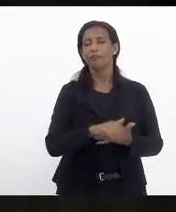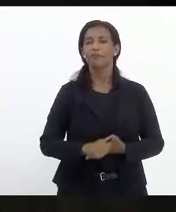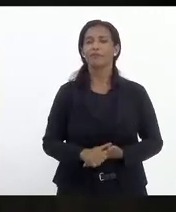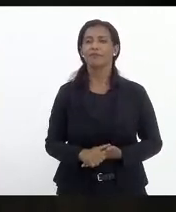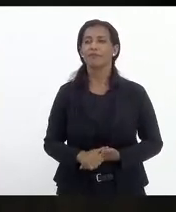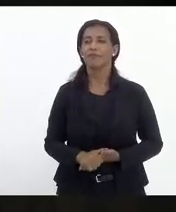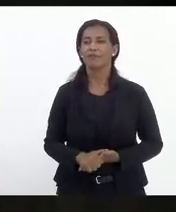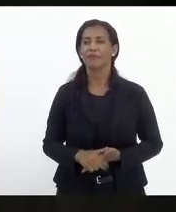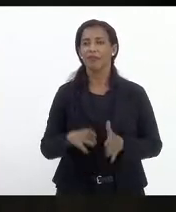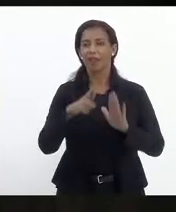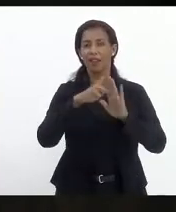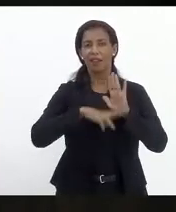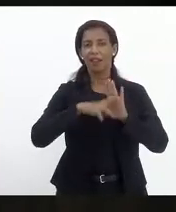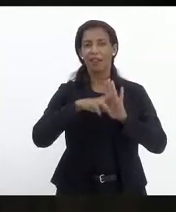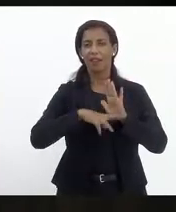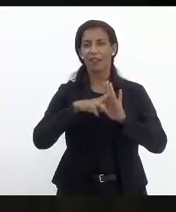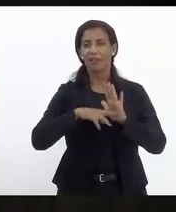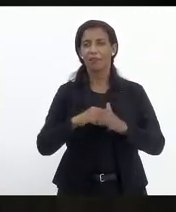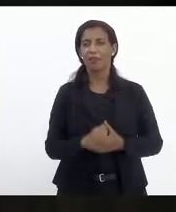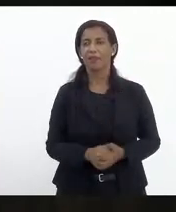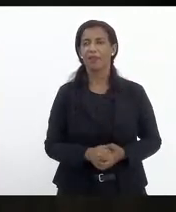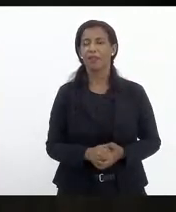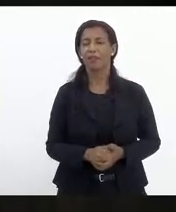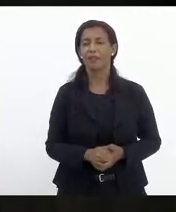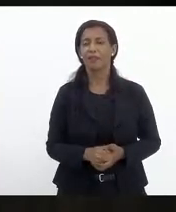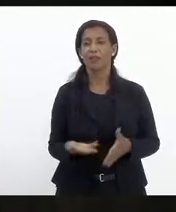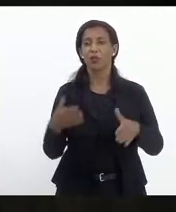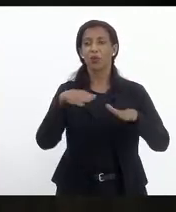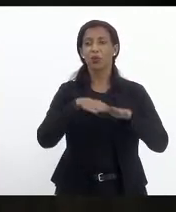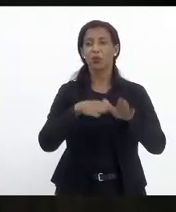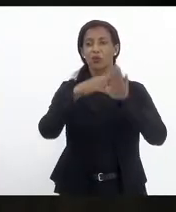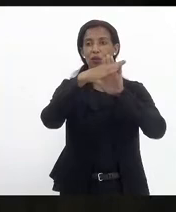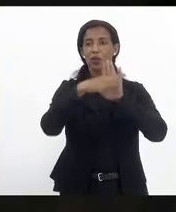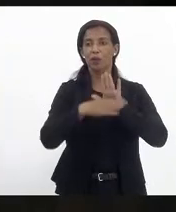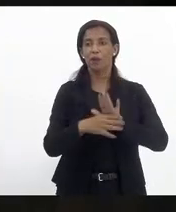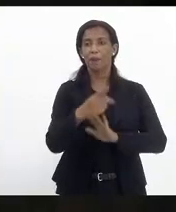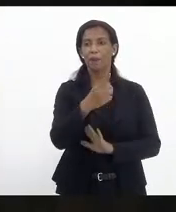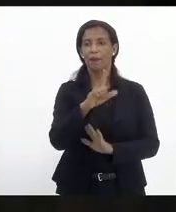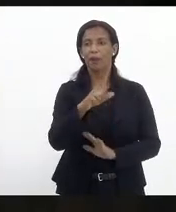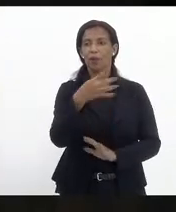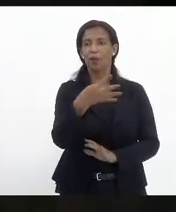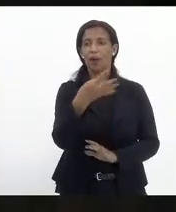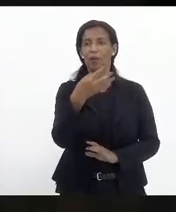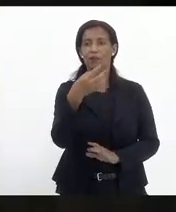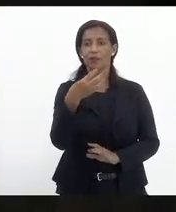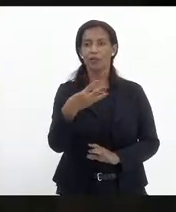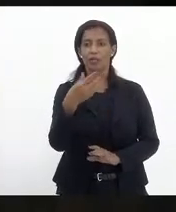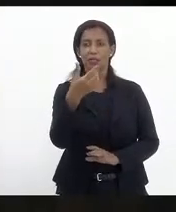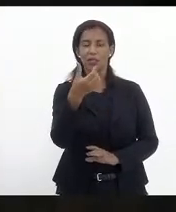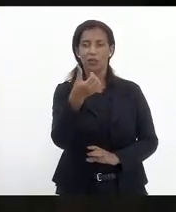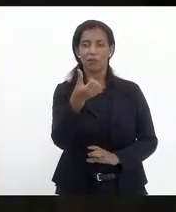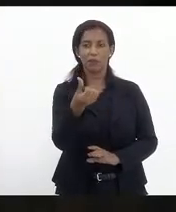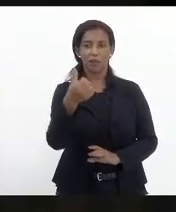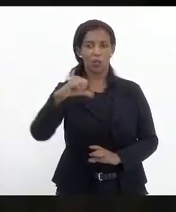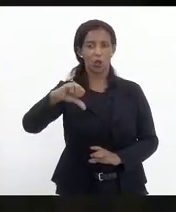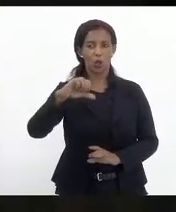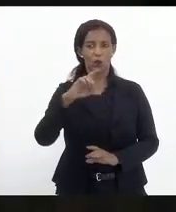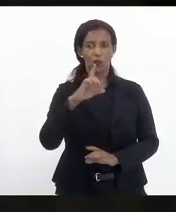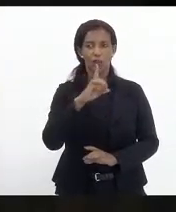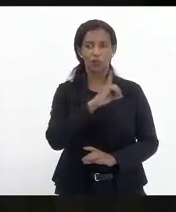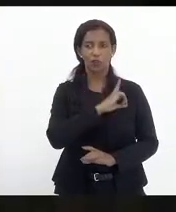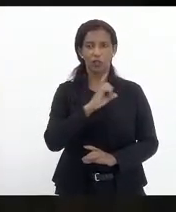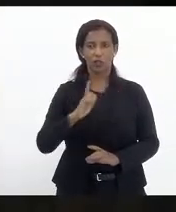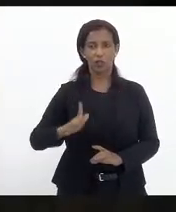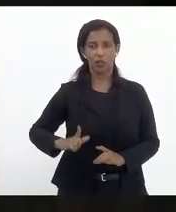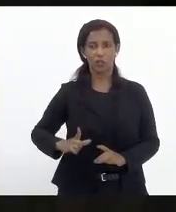Há sobre a mesa requerimento requer a inclusão na ordem do dito projeto de lei 4369 de 21 Deputado Dionísio Lins Os senhores